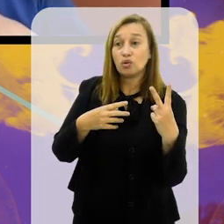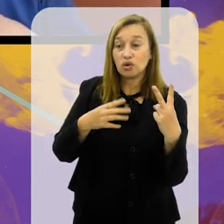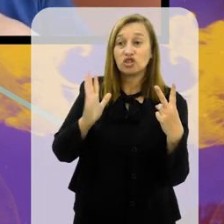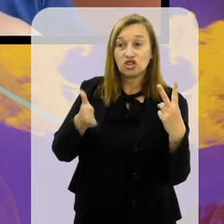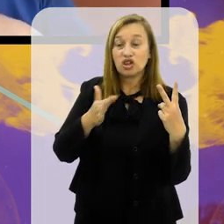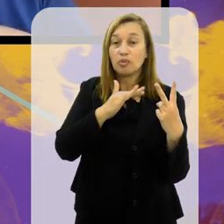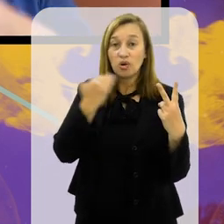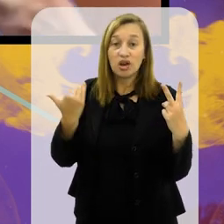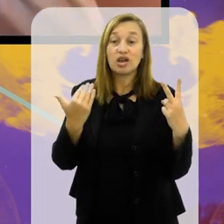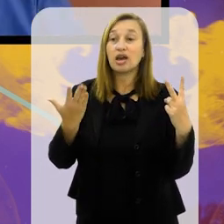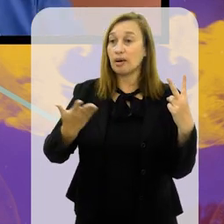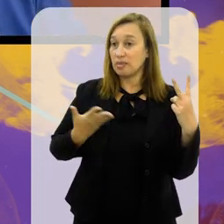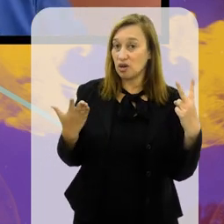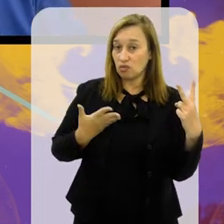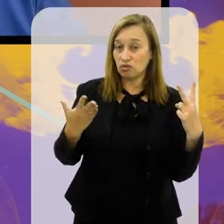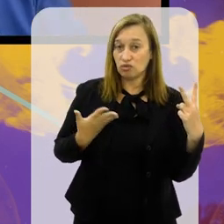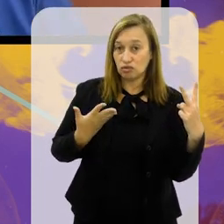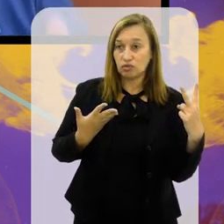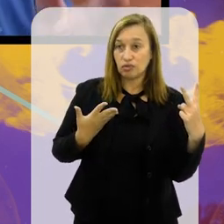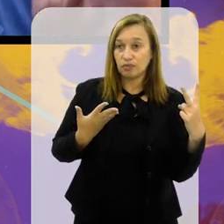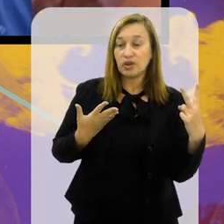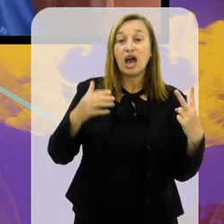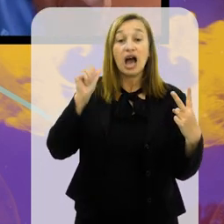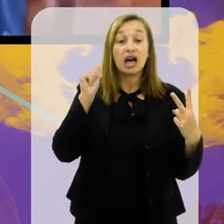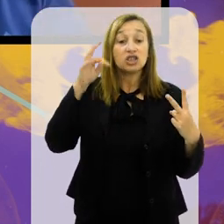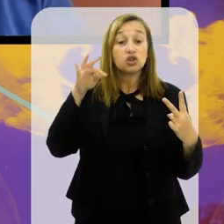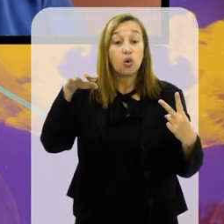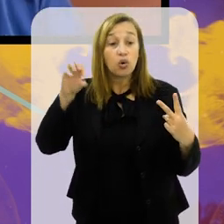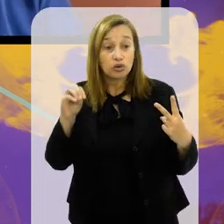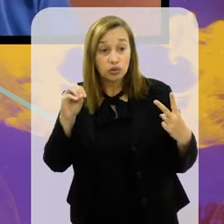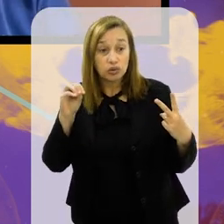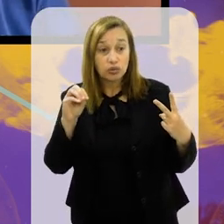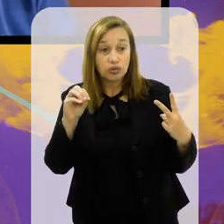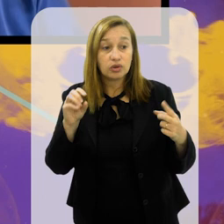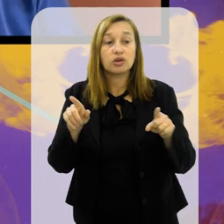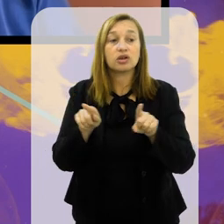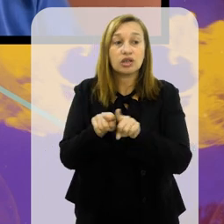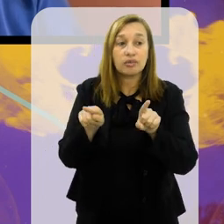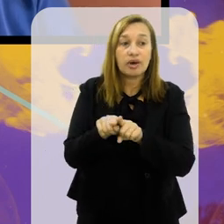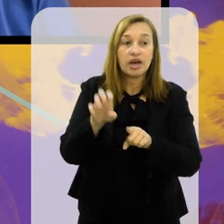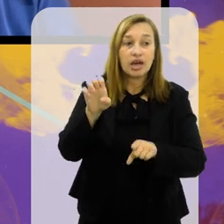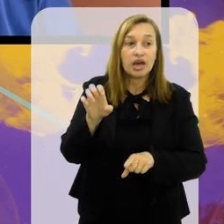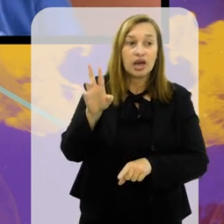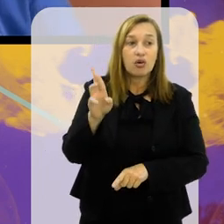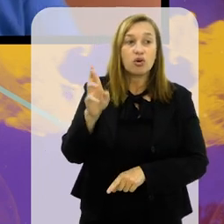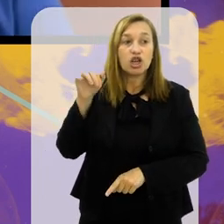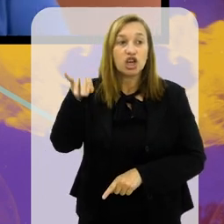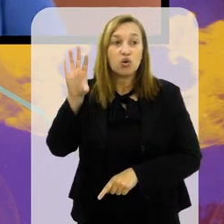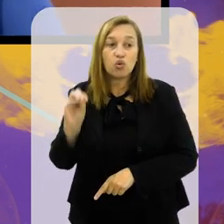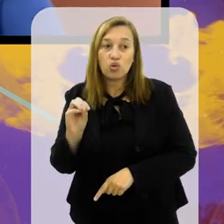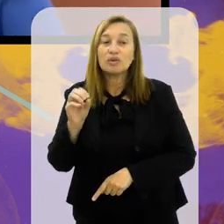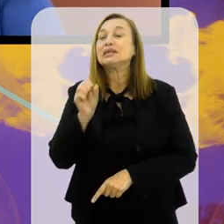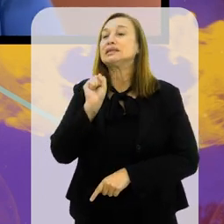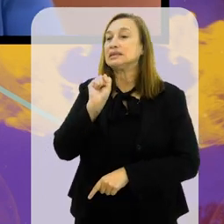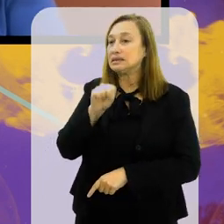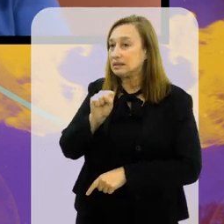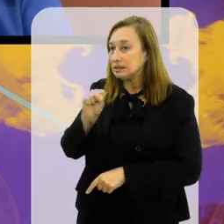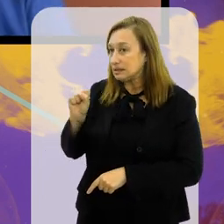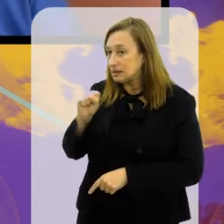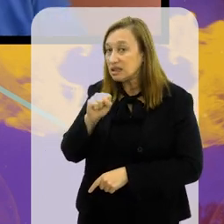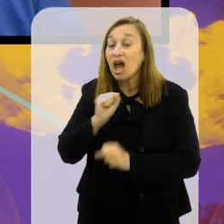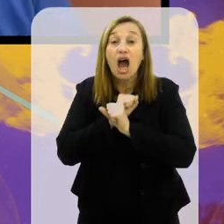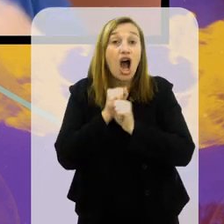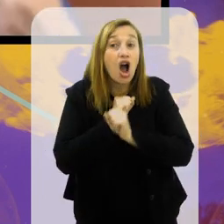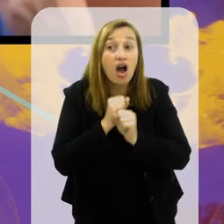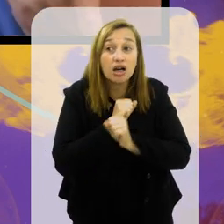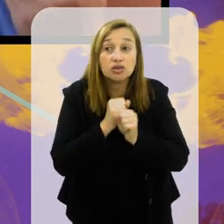não estão entre nós e eram nossos amigos. Antônio Soares Calçado e Eurico Ângelo de Miranda. Sim.